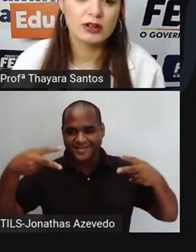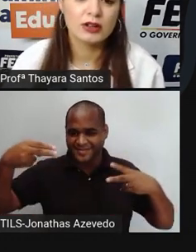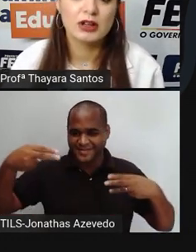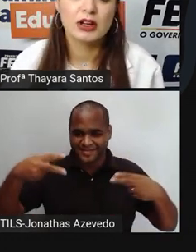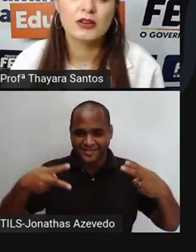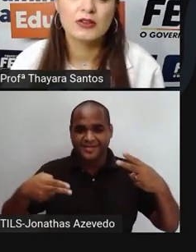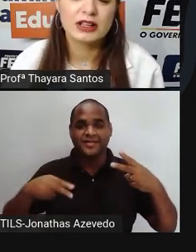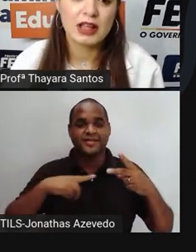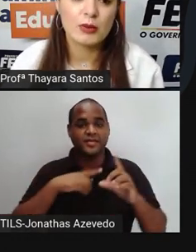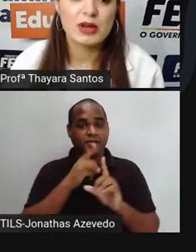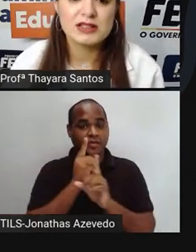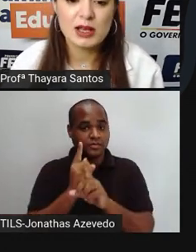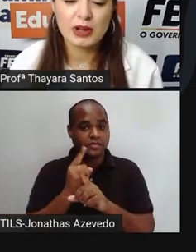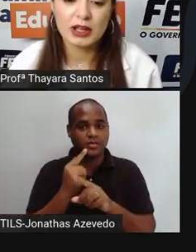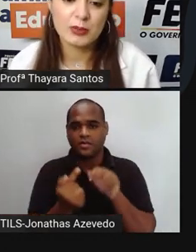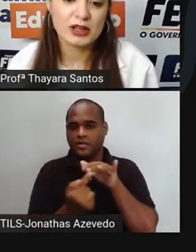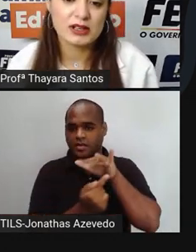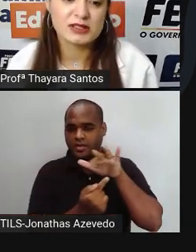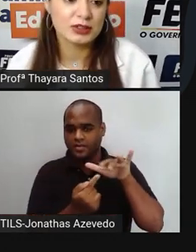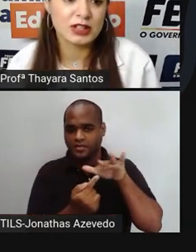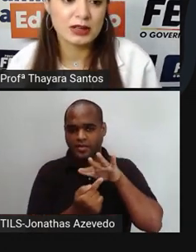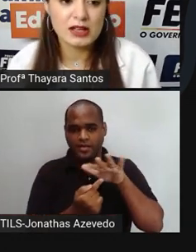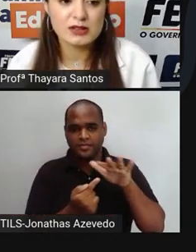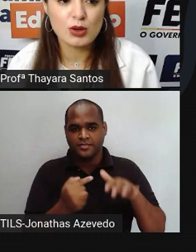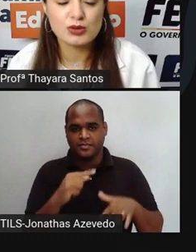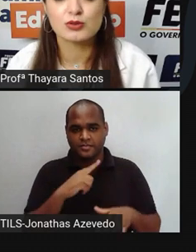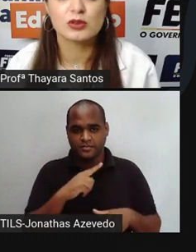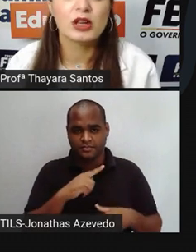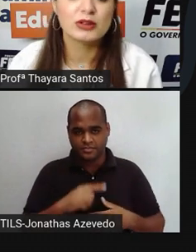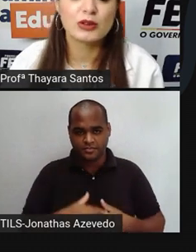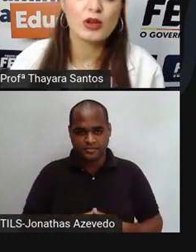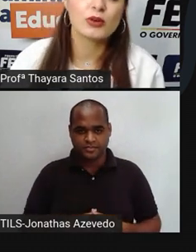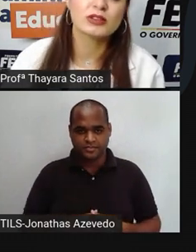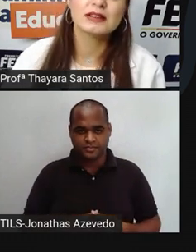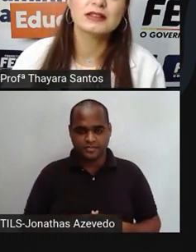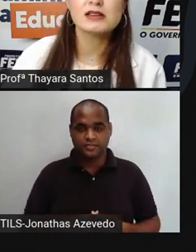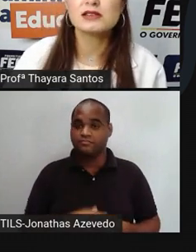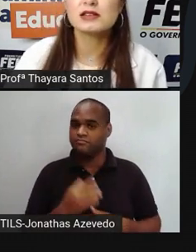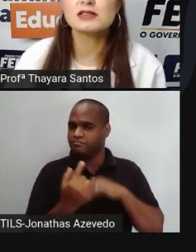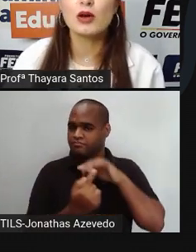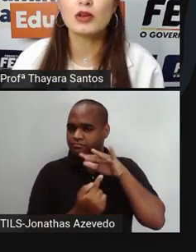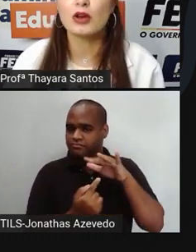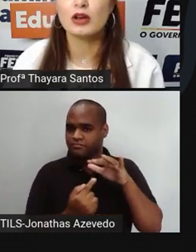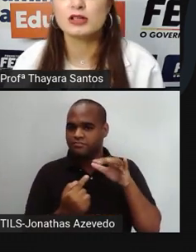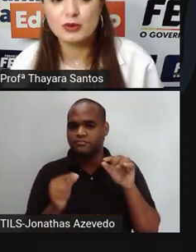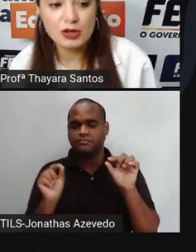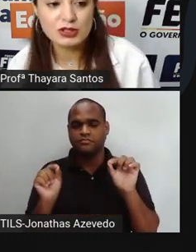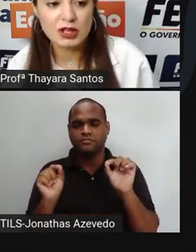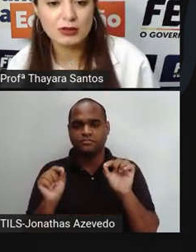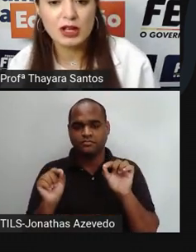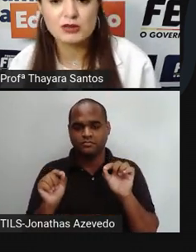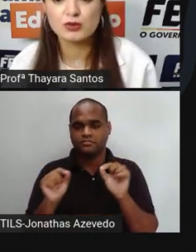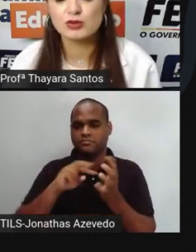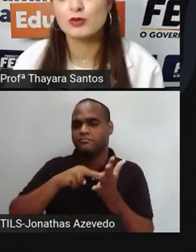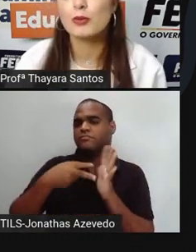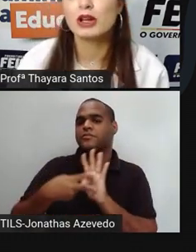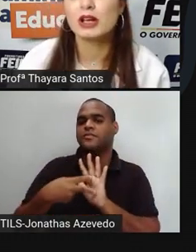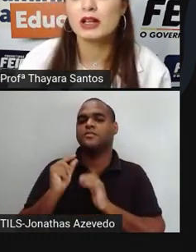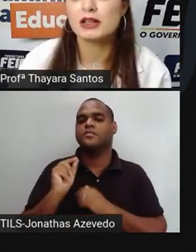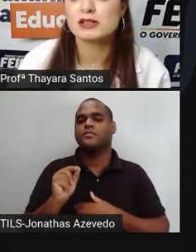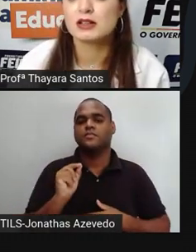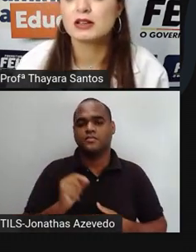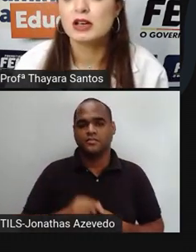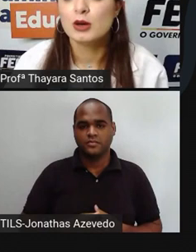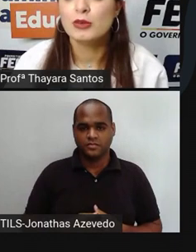vai estar um exemplo aqui, por exemplo, estado gasoso. Eu tenho que encontrar a descrição que corresponde ao estado gasoso. Vamos